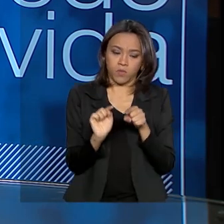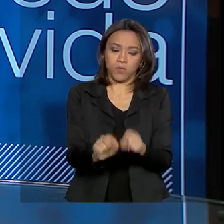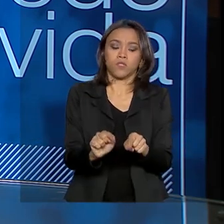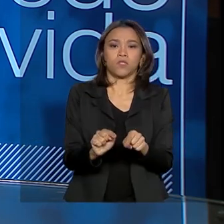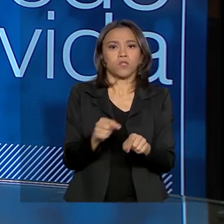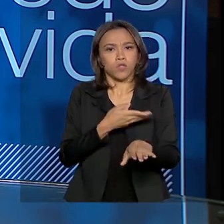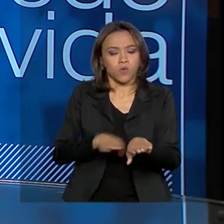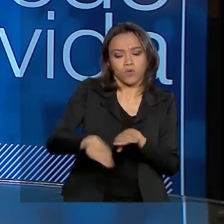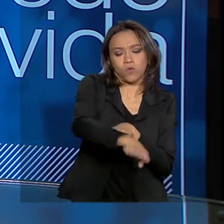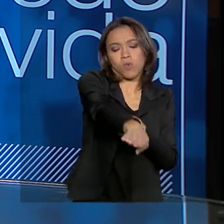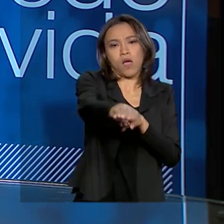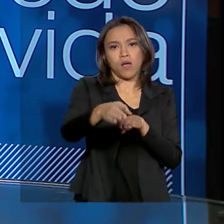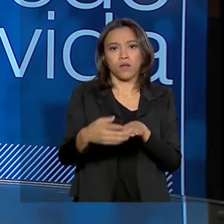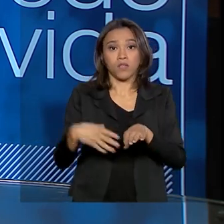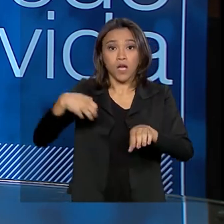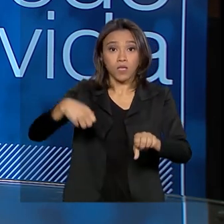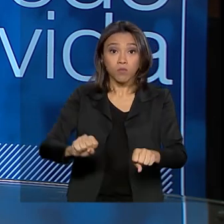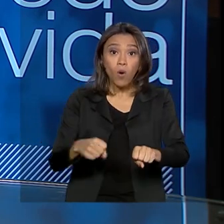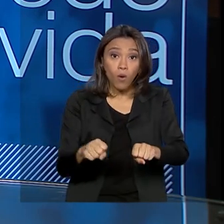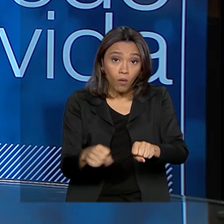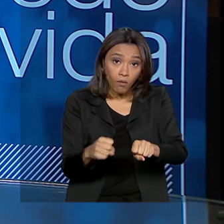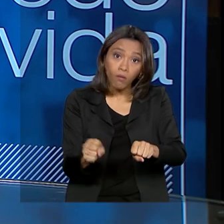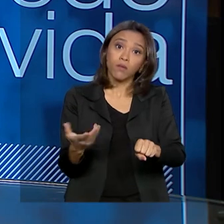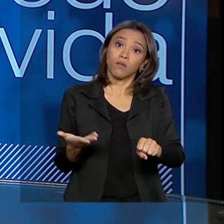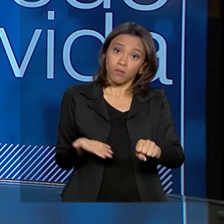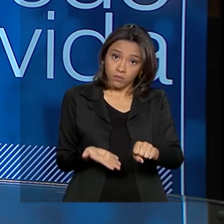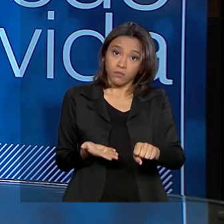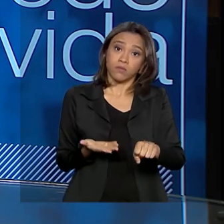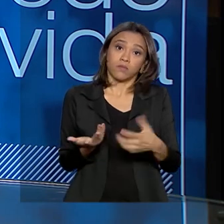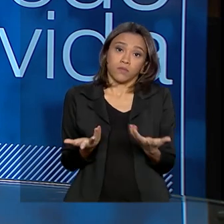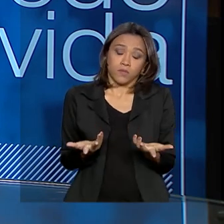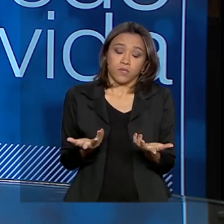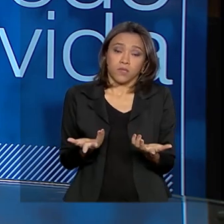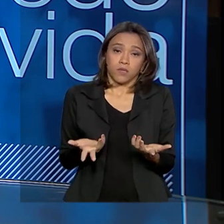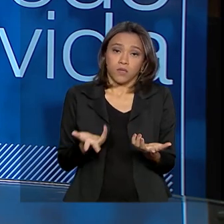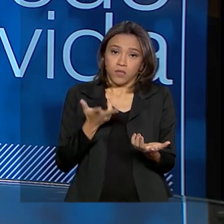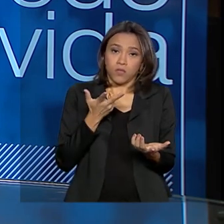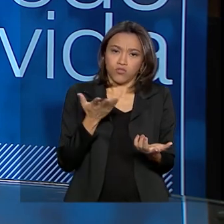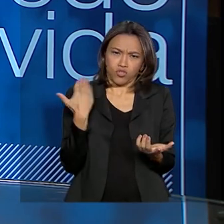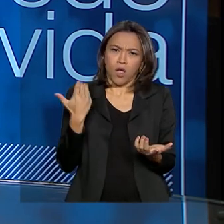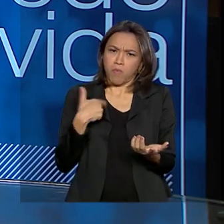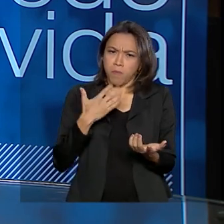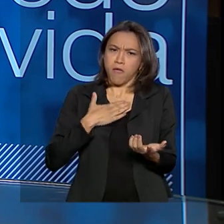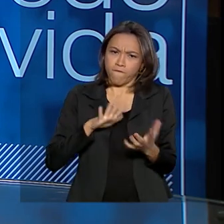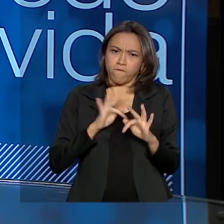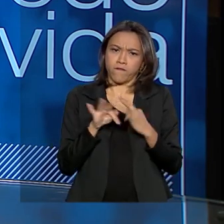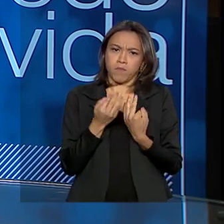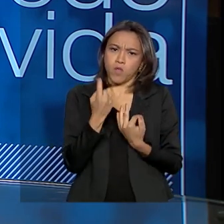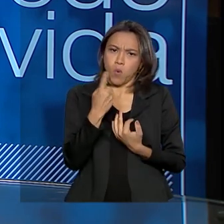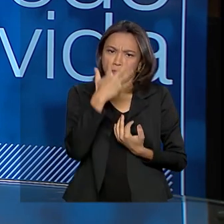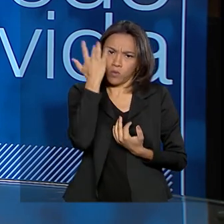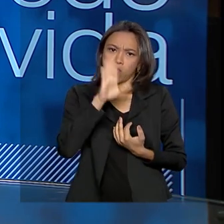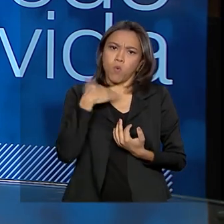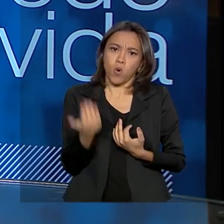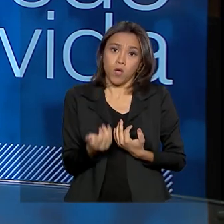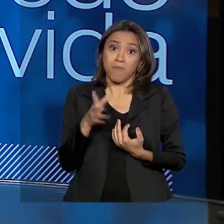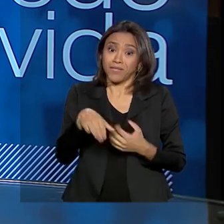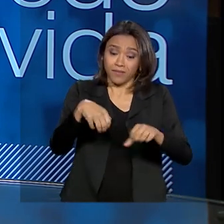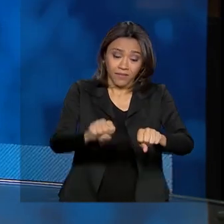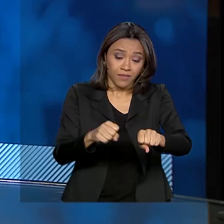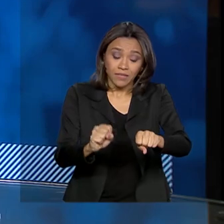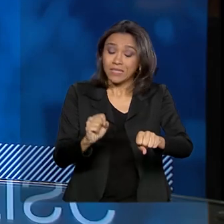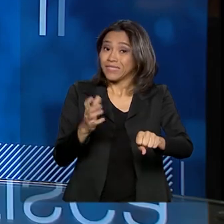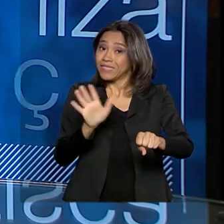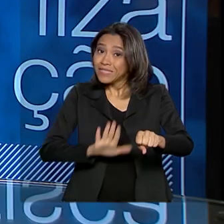ultrapassagens, as motocicletas, trazido aqui a questão do que eu tive familiar. Mas a motocicleta, ela é muito vulnerável.